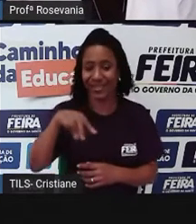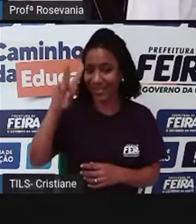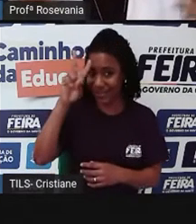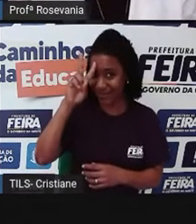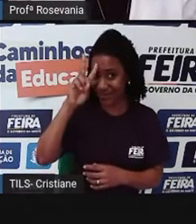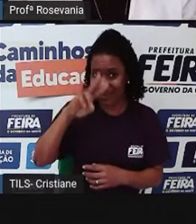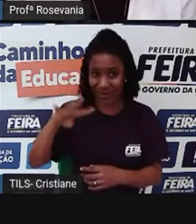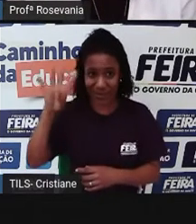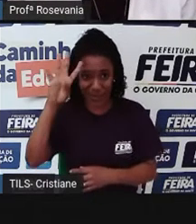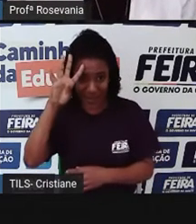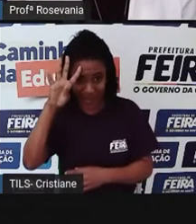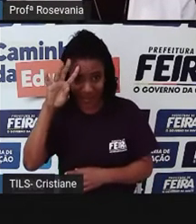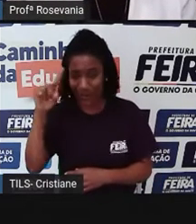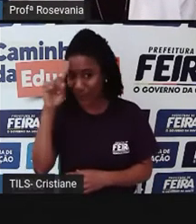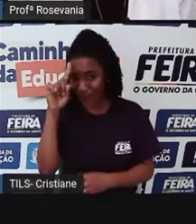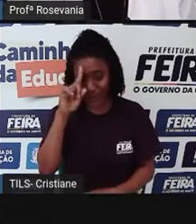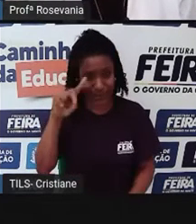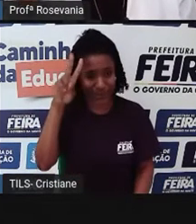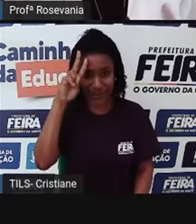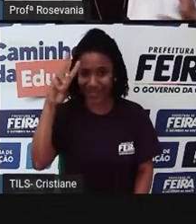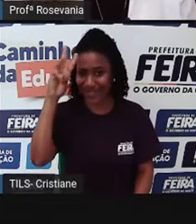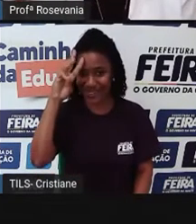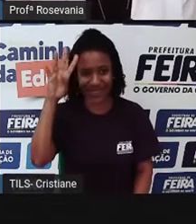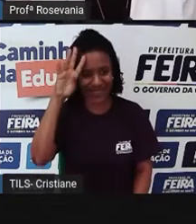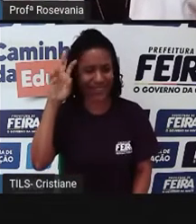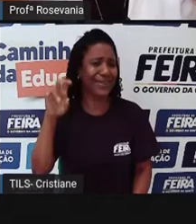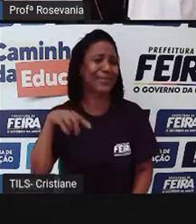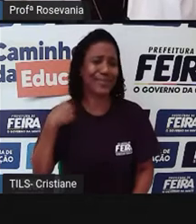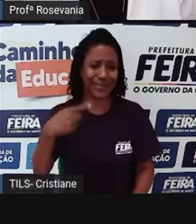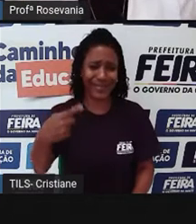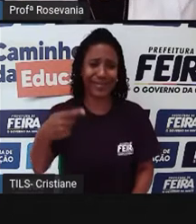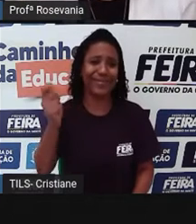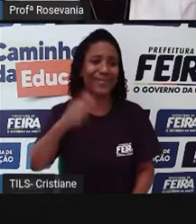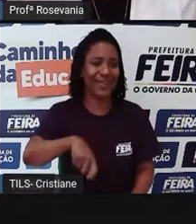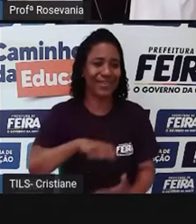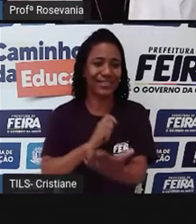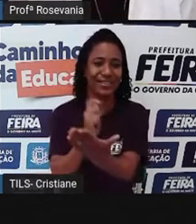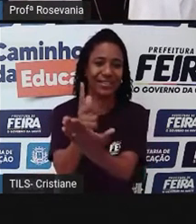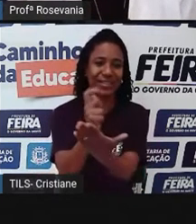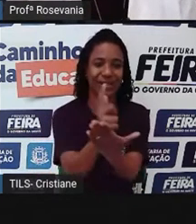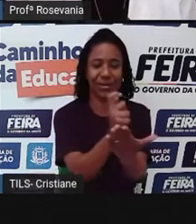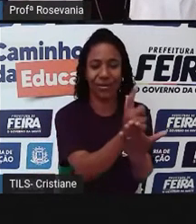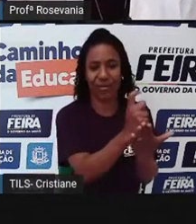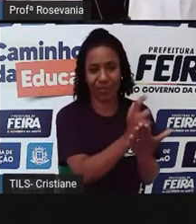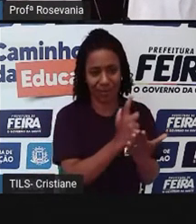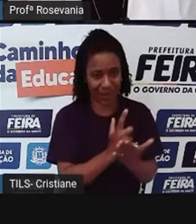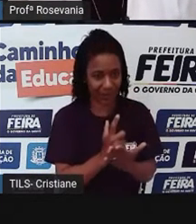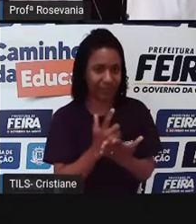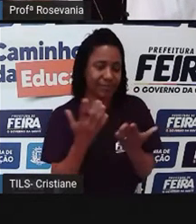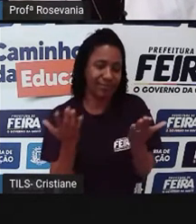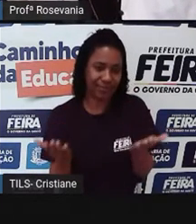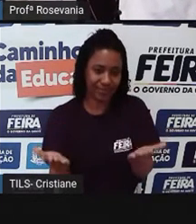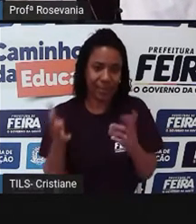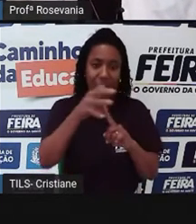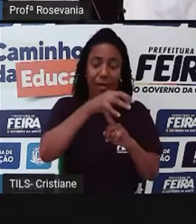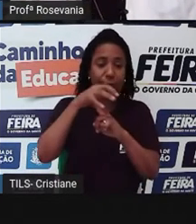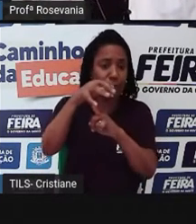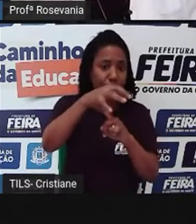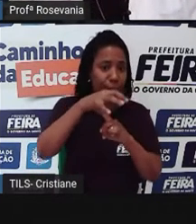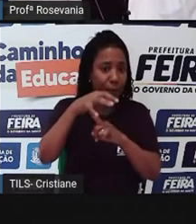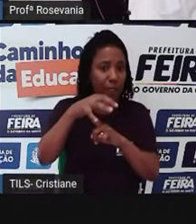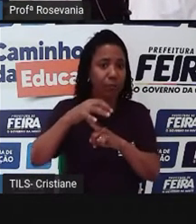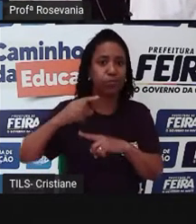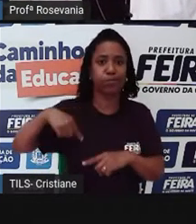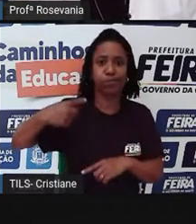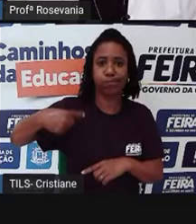às quartas, que agora tem feira todos os dias da semana. Vai mudando, às vezes, o local, mas todos os dias da semana, inicialmente eram poucos dias, mas hoje as